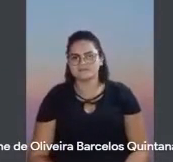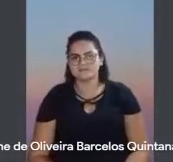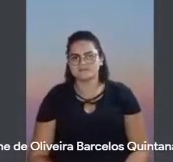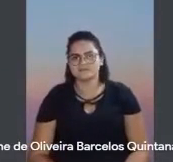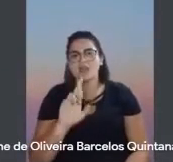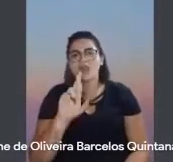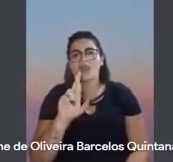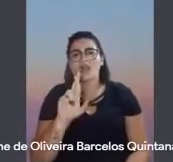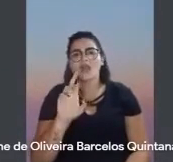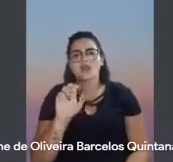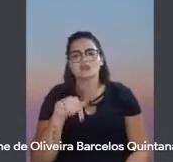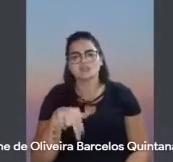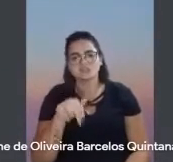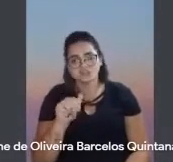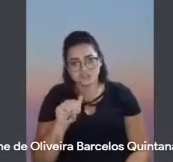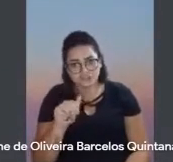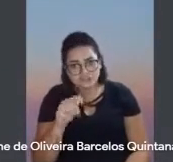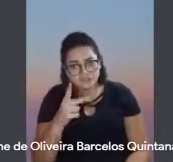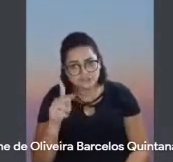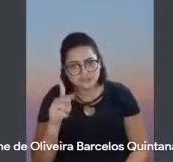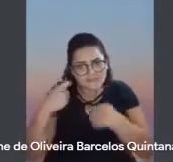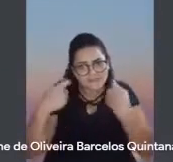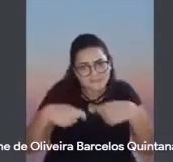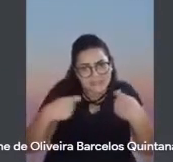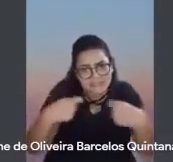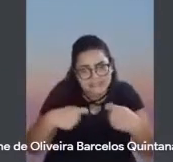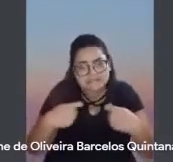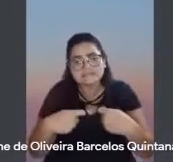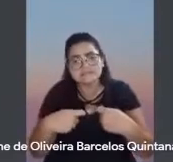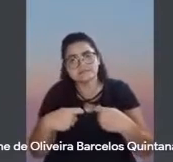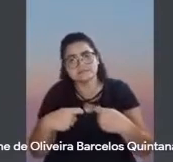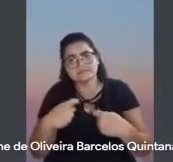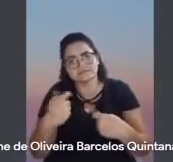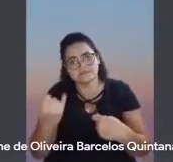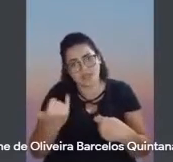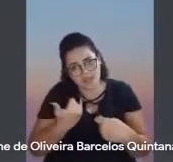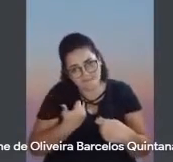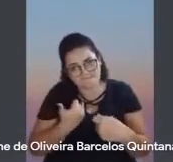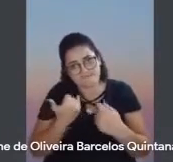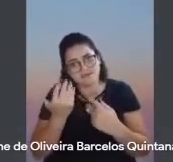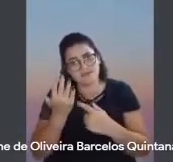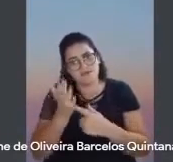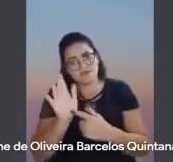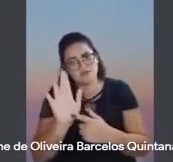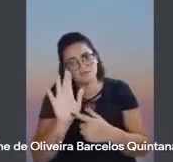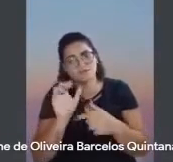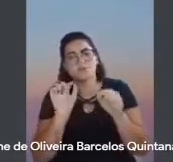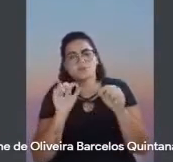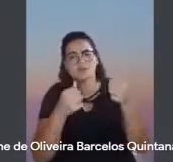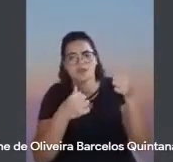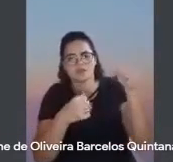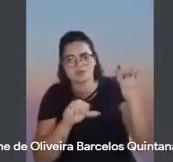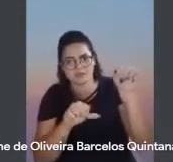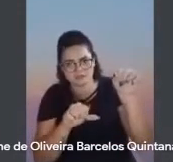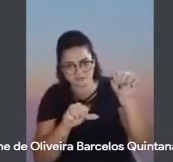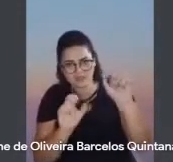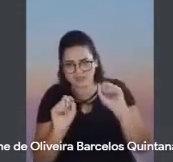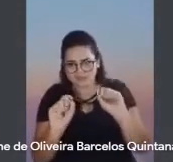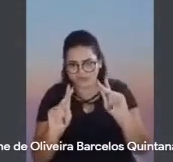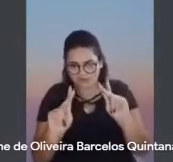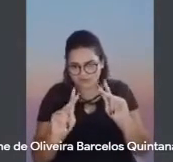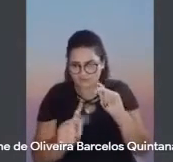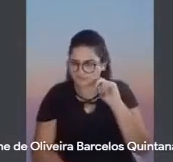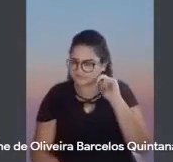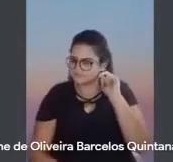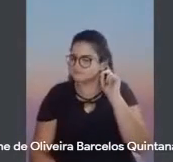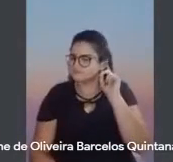você precisar, durante a sua fala, ou até mesmo depois dela, me diz que eu coloco os cartazes da casa dos caravanas para a